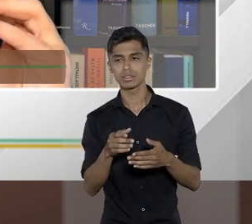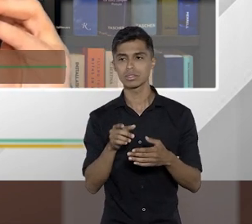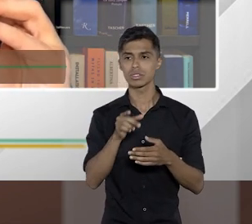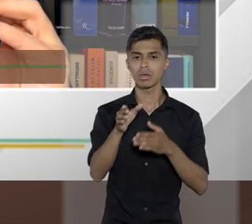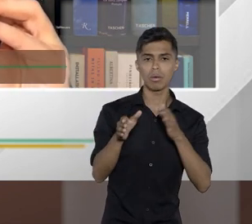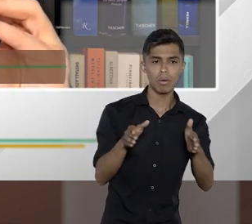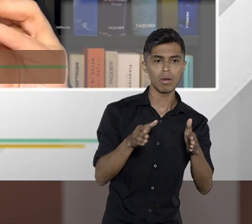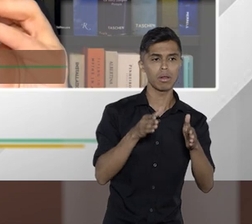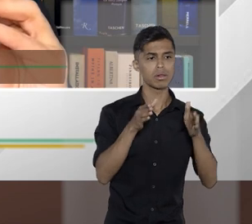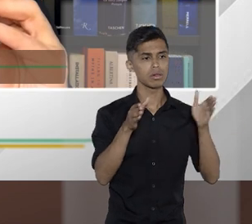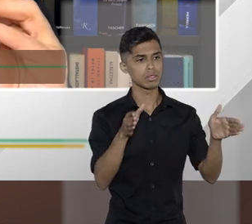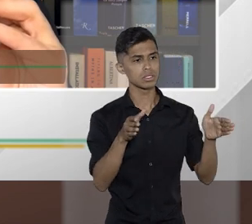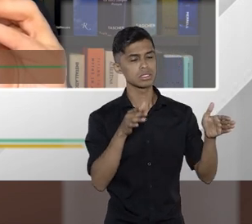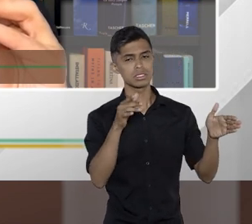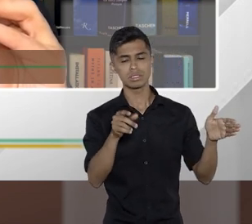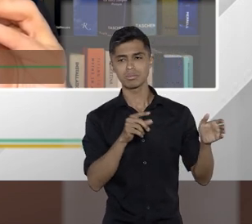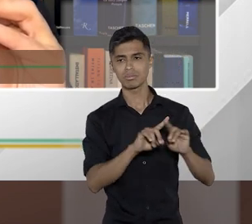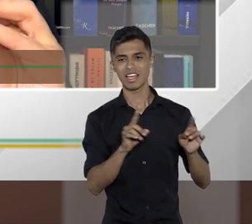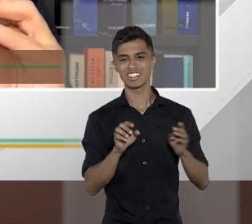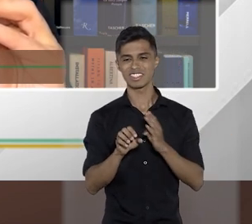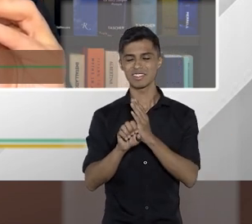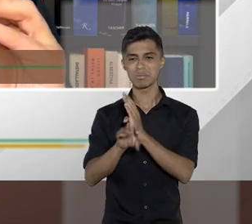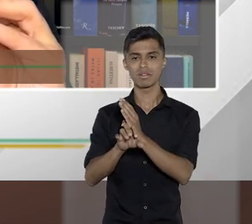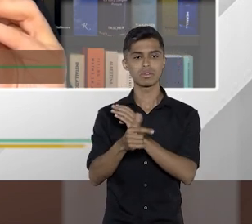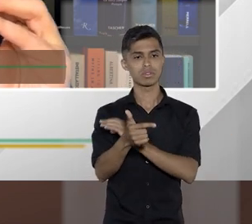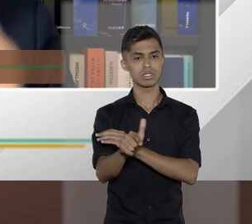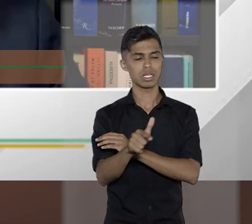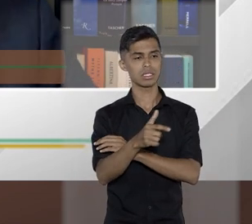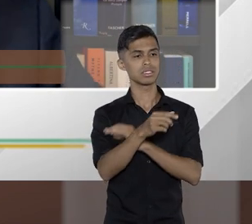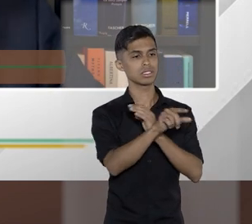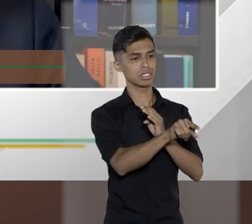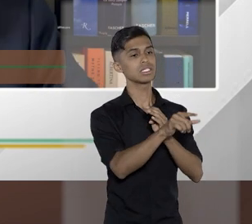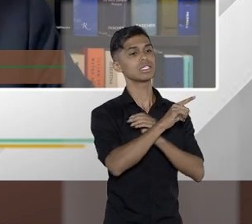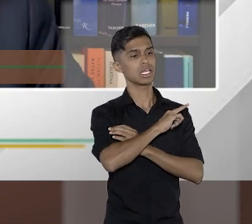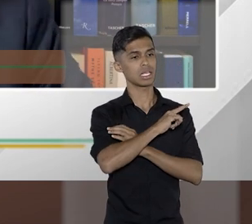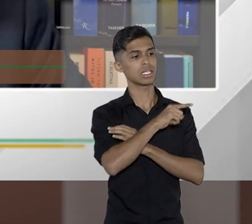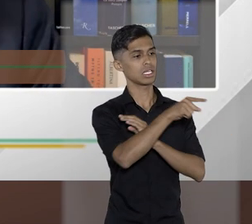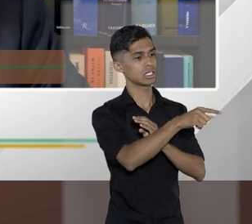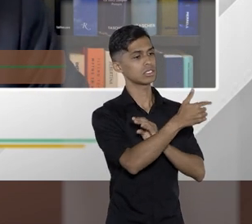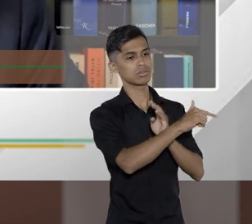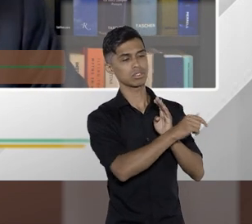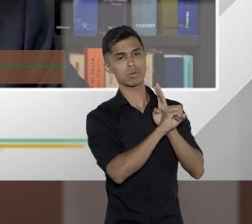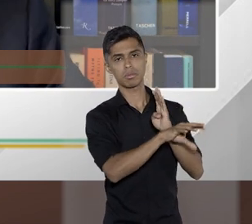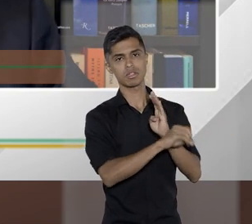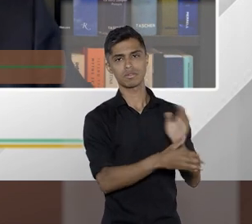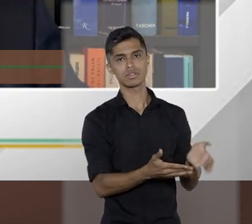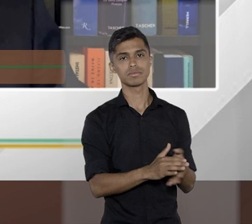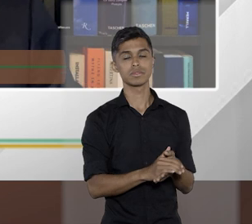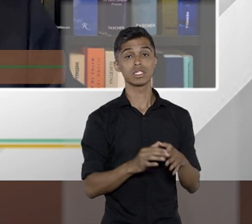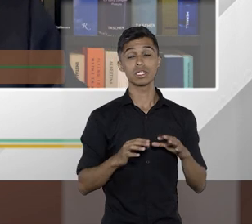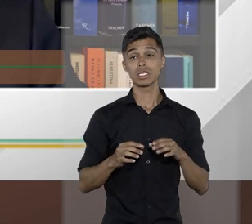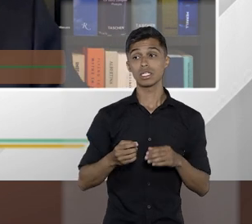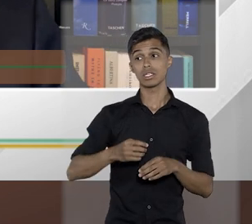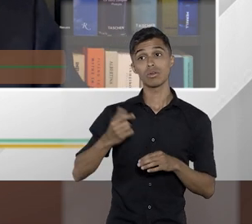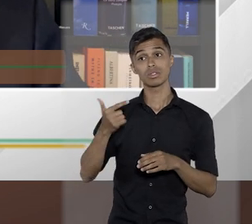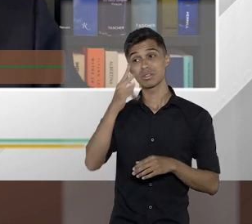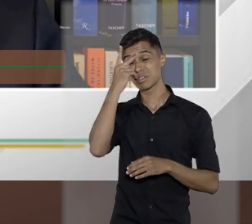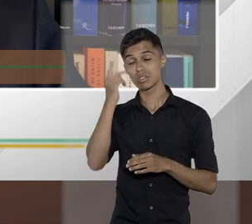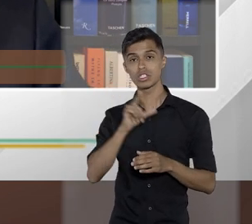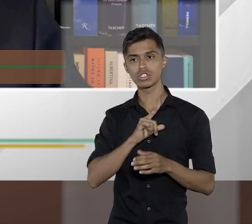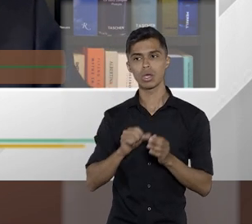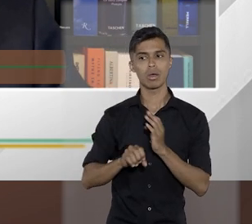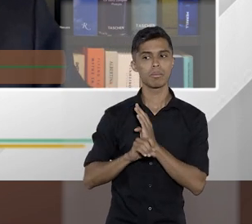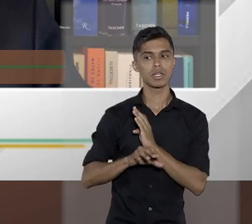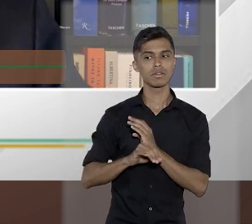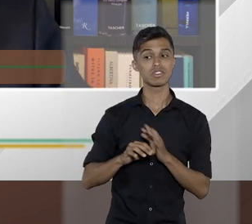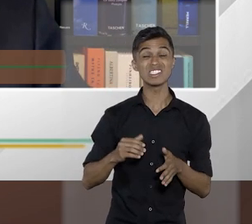participantes que não tinham um incentivo. E tinham terceiros que também tinham sigilo absoluto sobre o tipo de